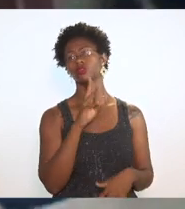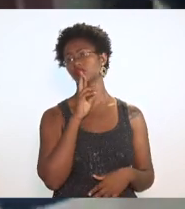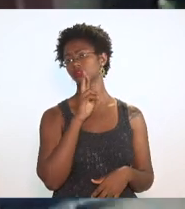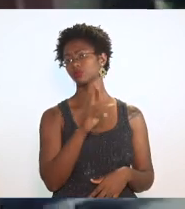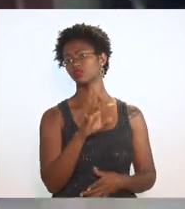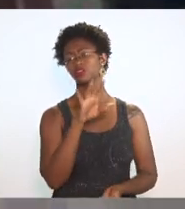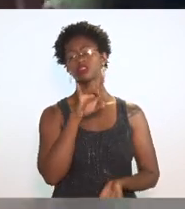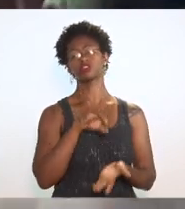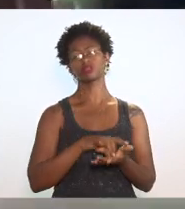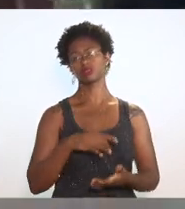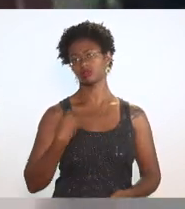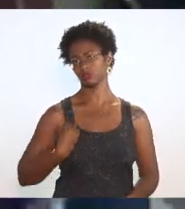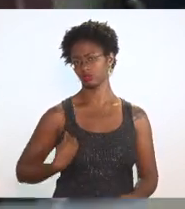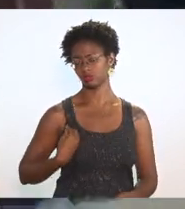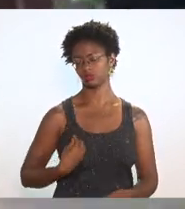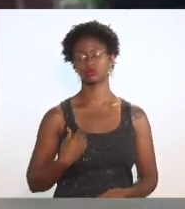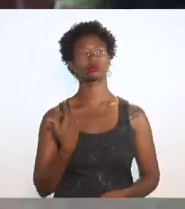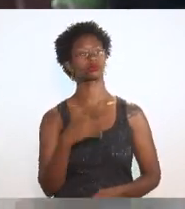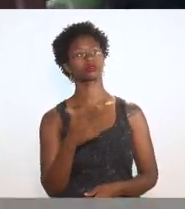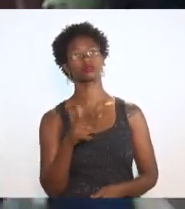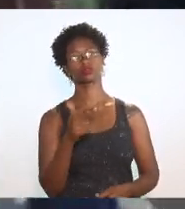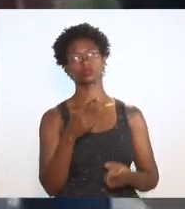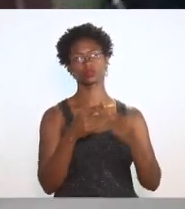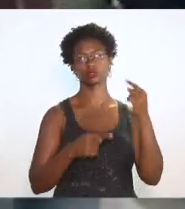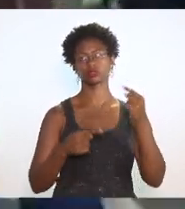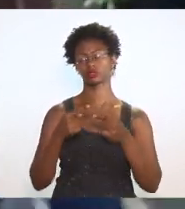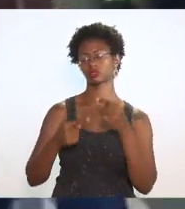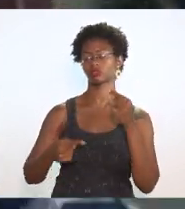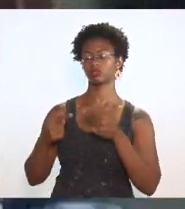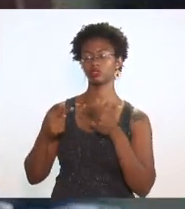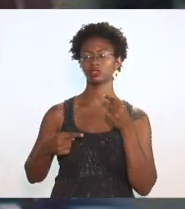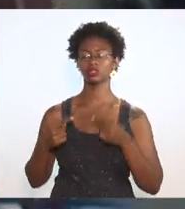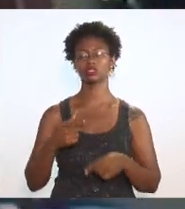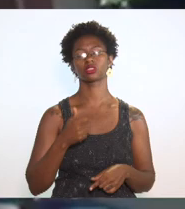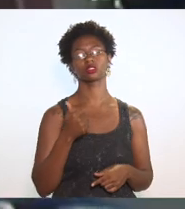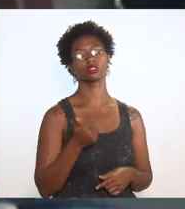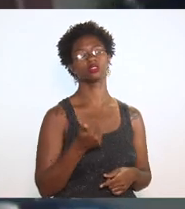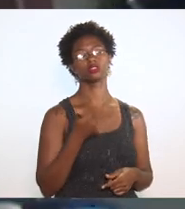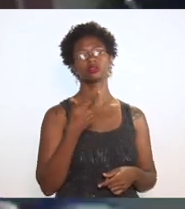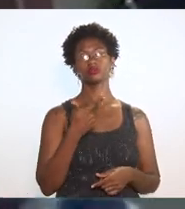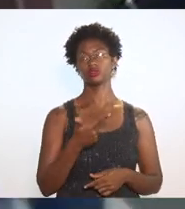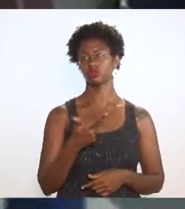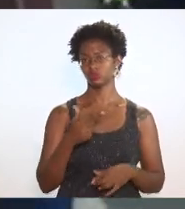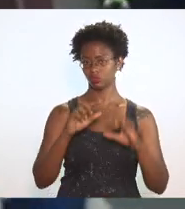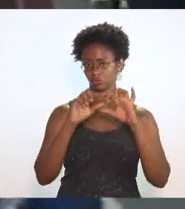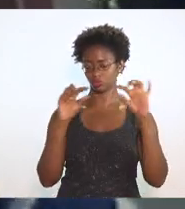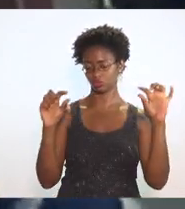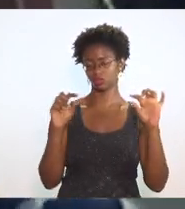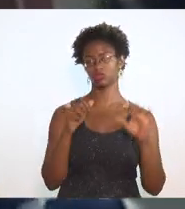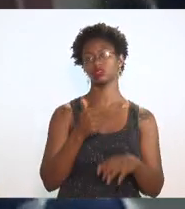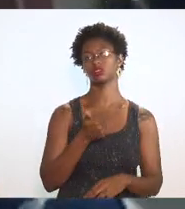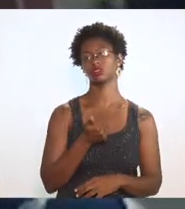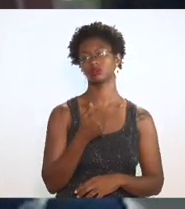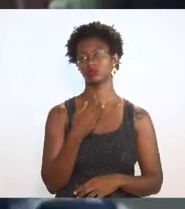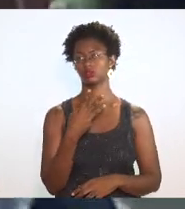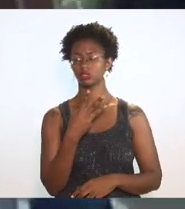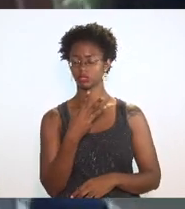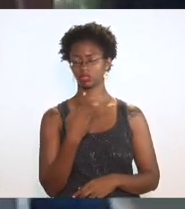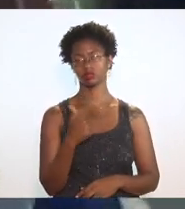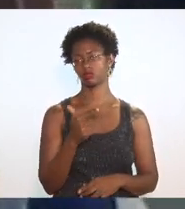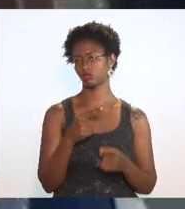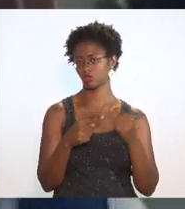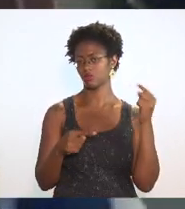concreto a princípio não haveria incompatibilidade entre a décima segunda cláusula décima segunda e a cláusula décima terceira